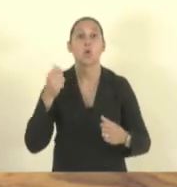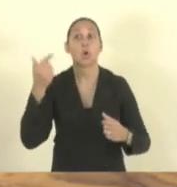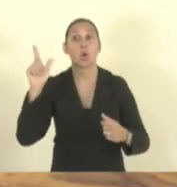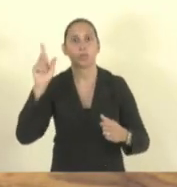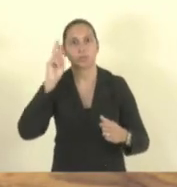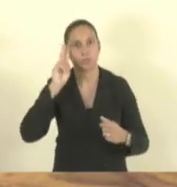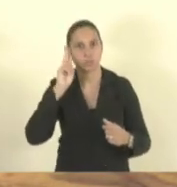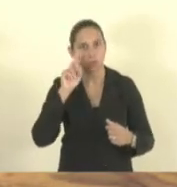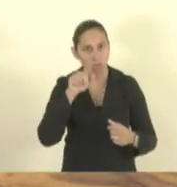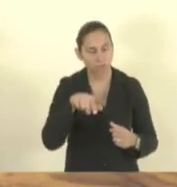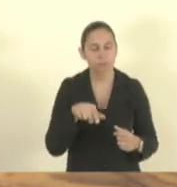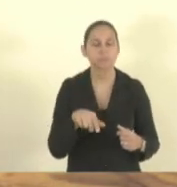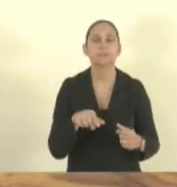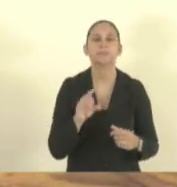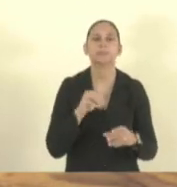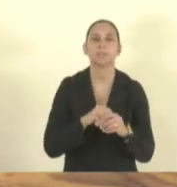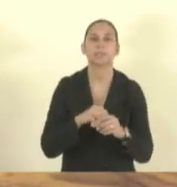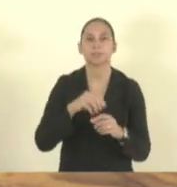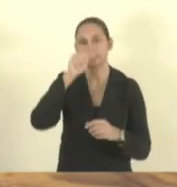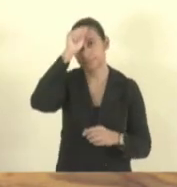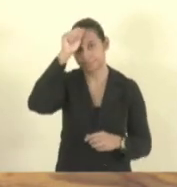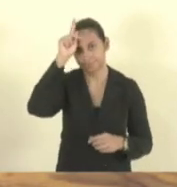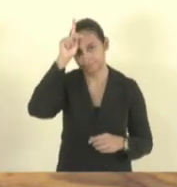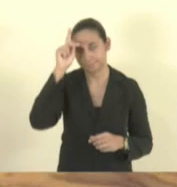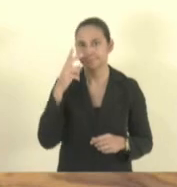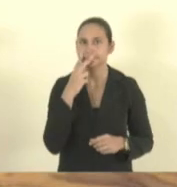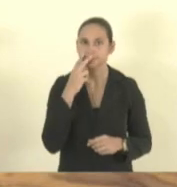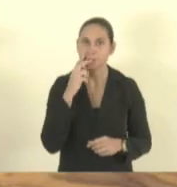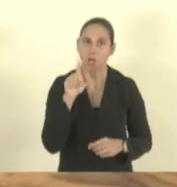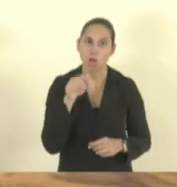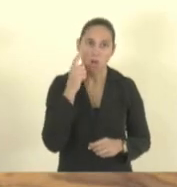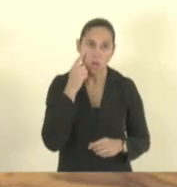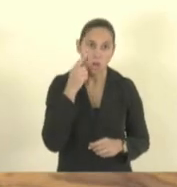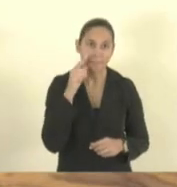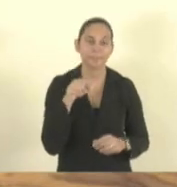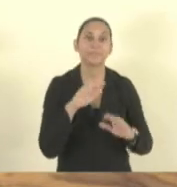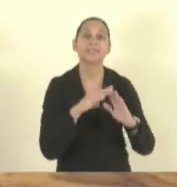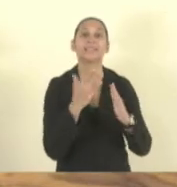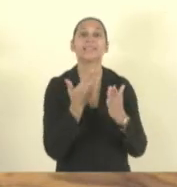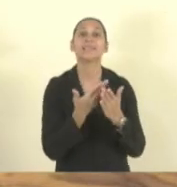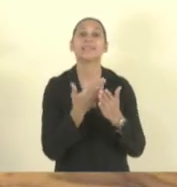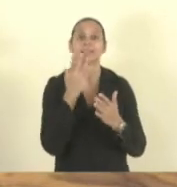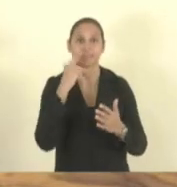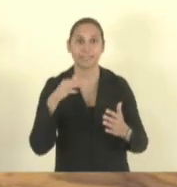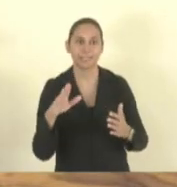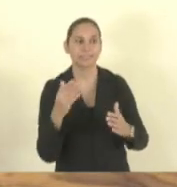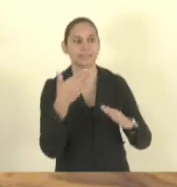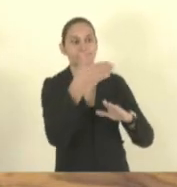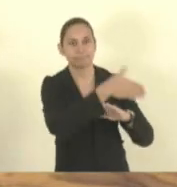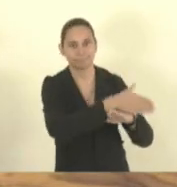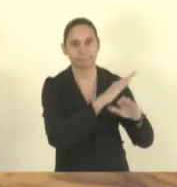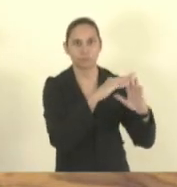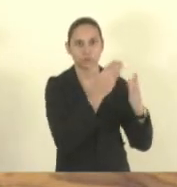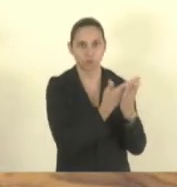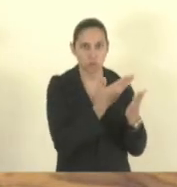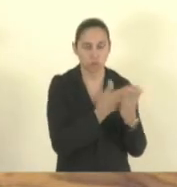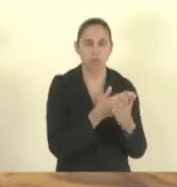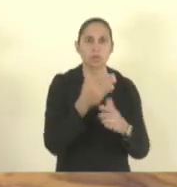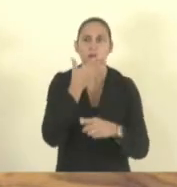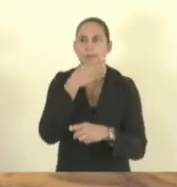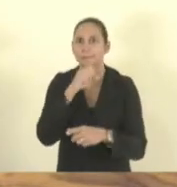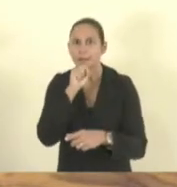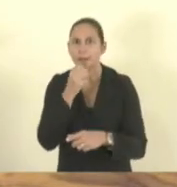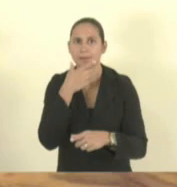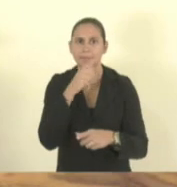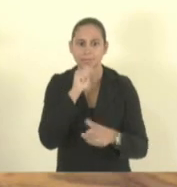Criança vai para a escola e o pai assina termo de responsabilidade pelo que o filho